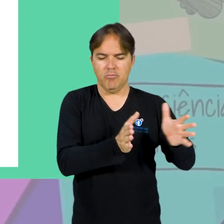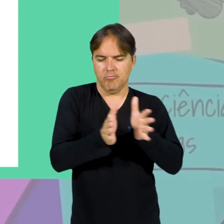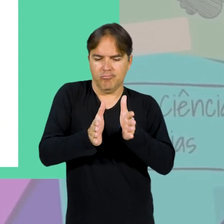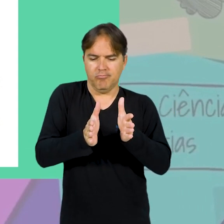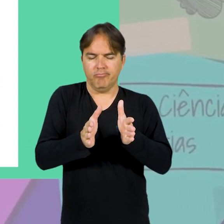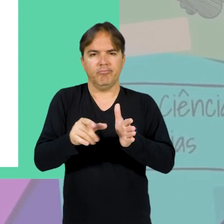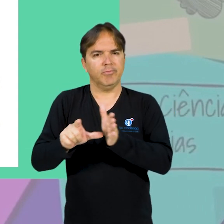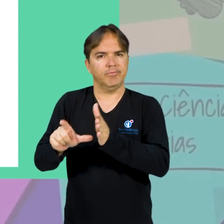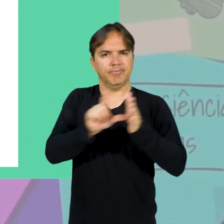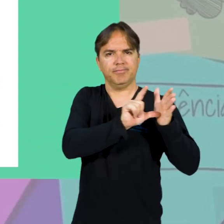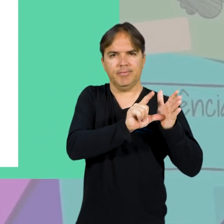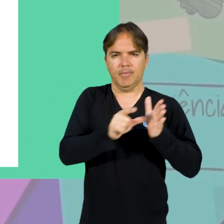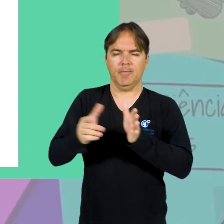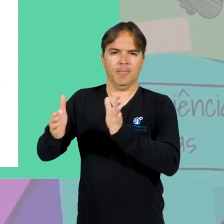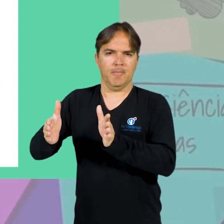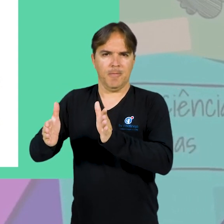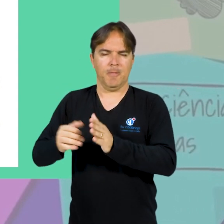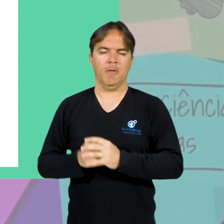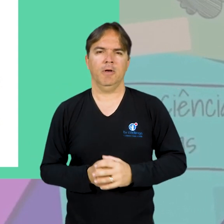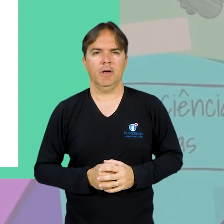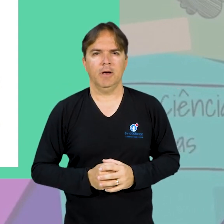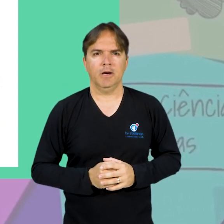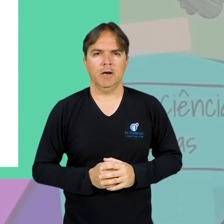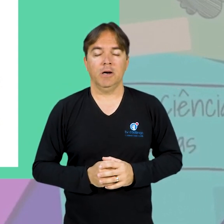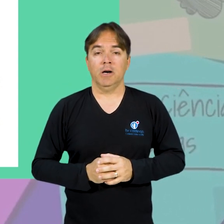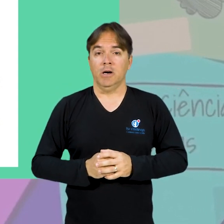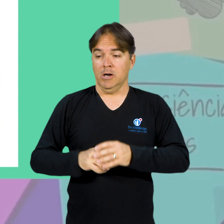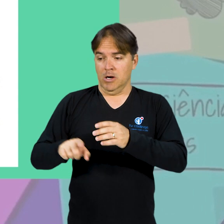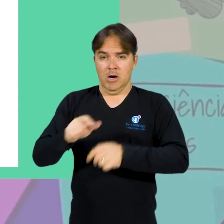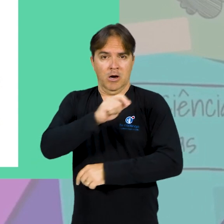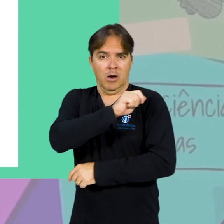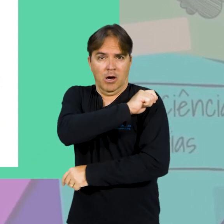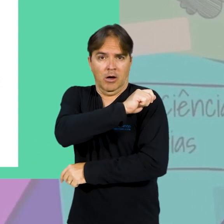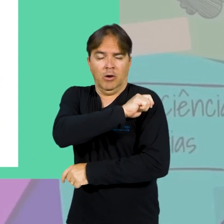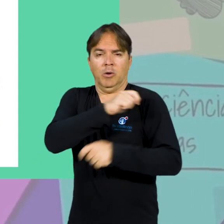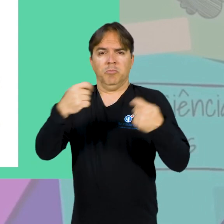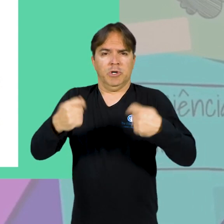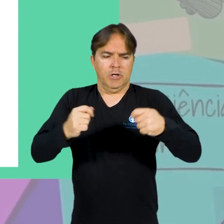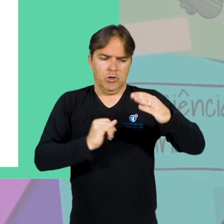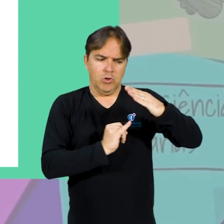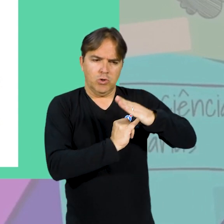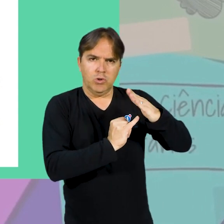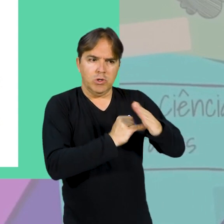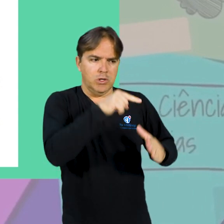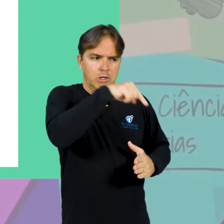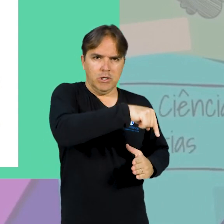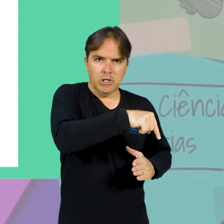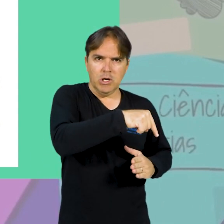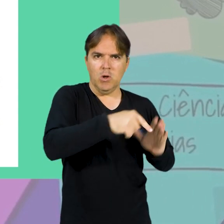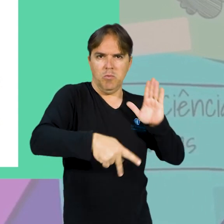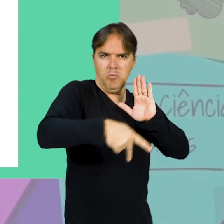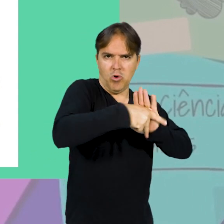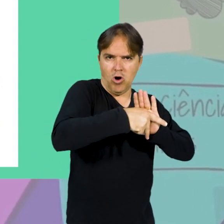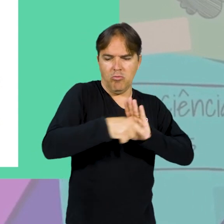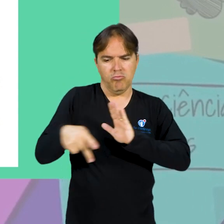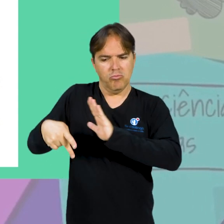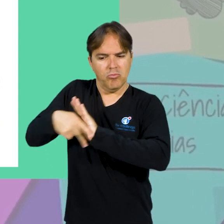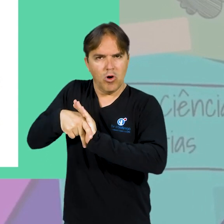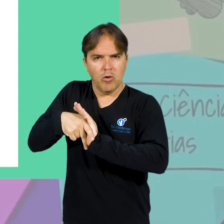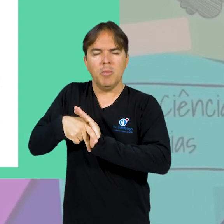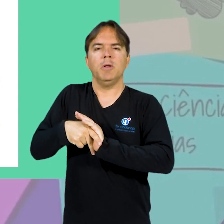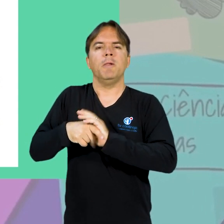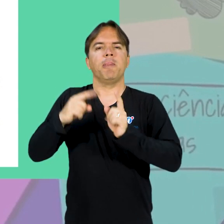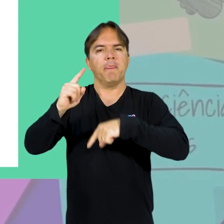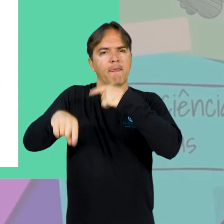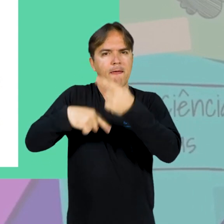período de mobilidade. Os candidatos precisam se inscrever na sua instituição de ensino. Os estudantes da Univasf